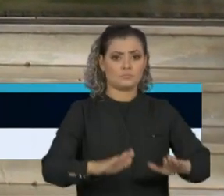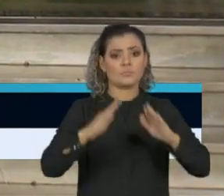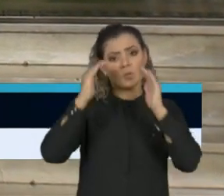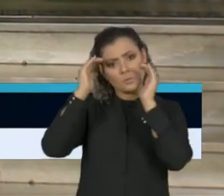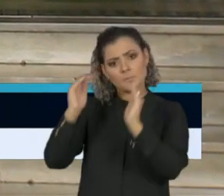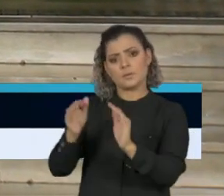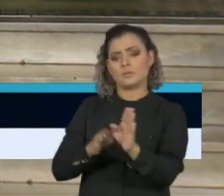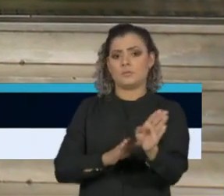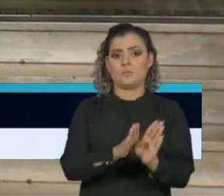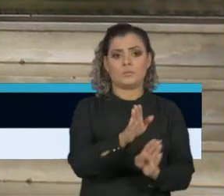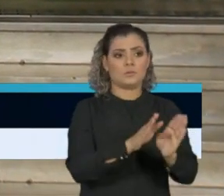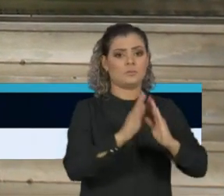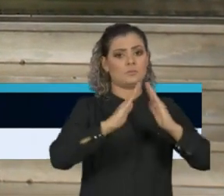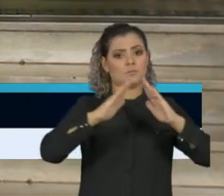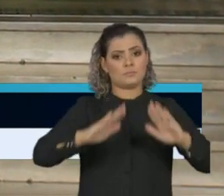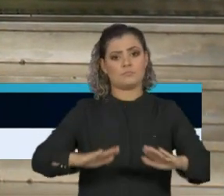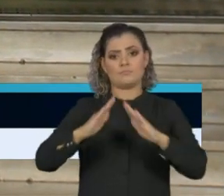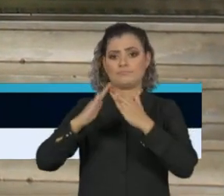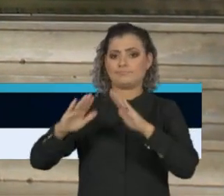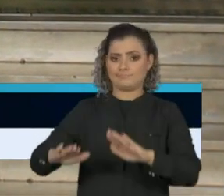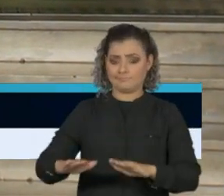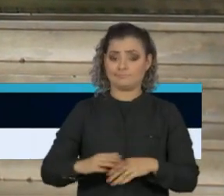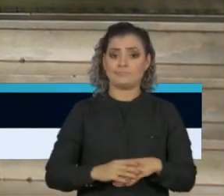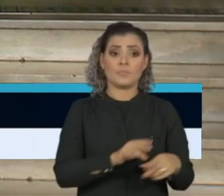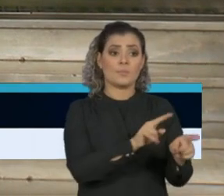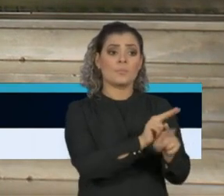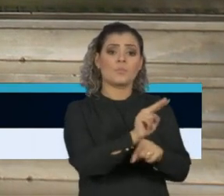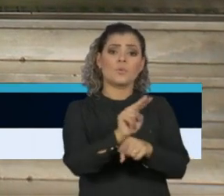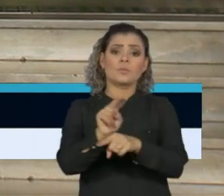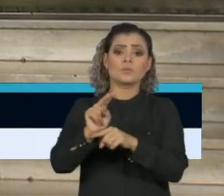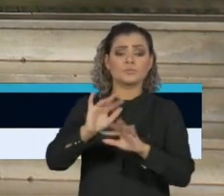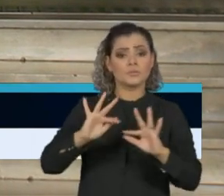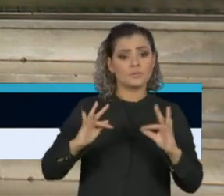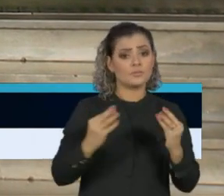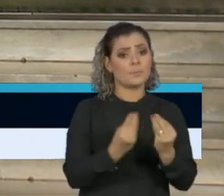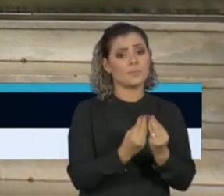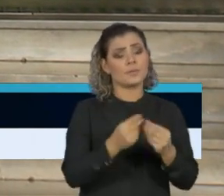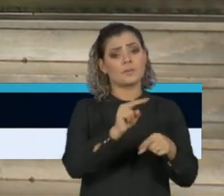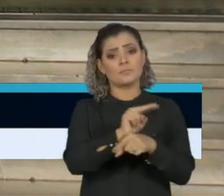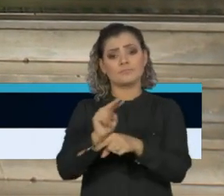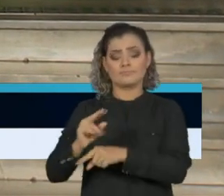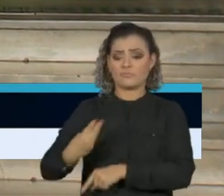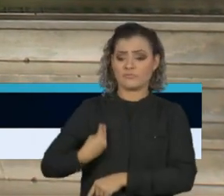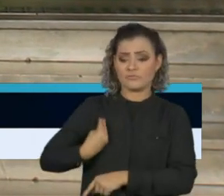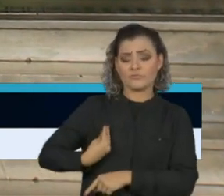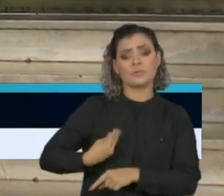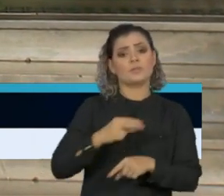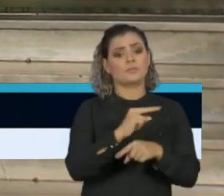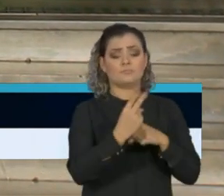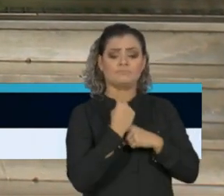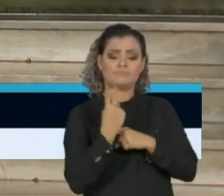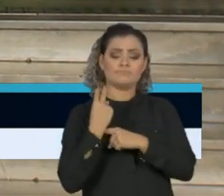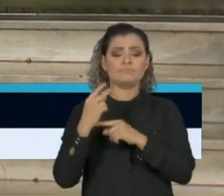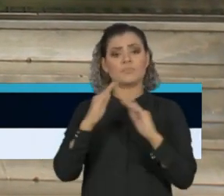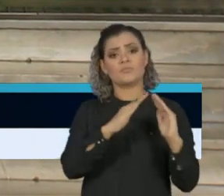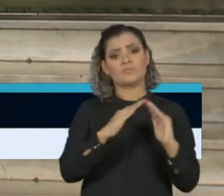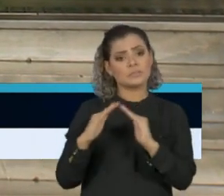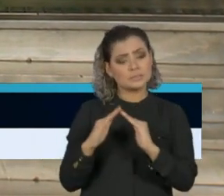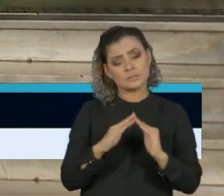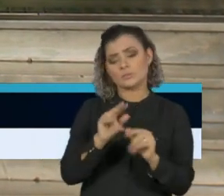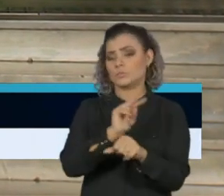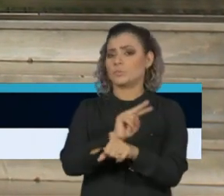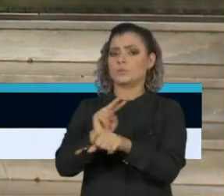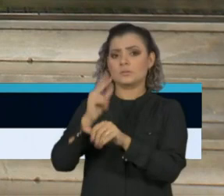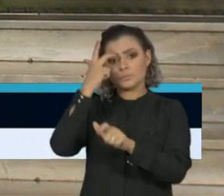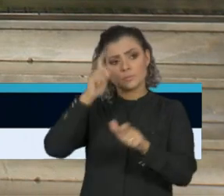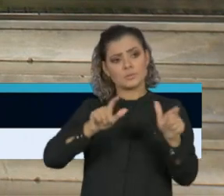orientação de isolamento social, para protegerem as suas vidas, a vida dos seus familiares, a vida dos seus vizinhos, das pessoas que